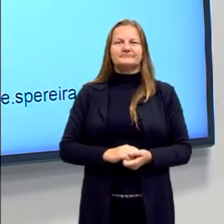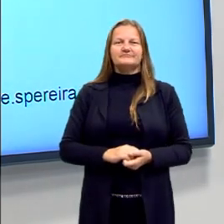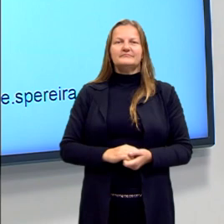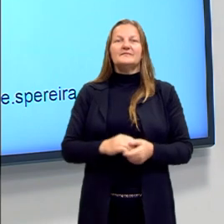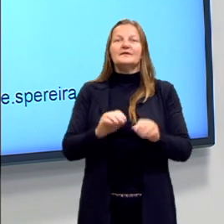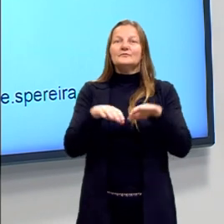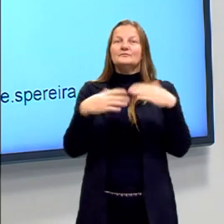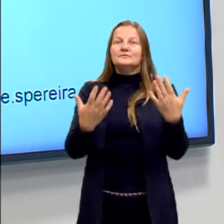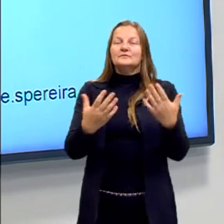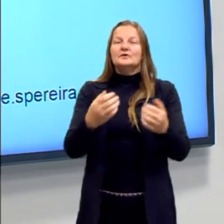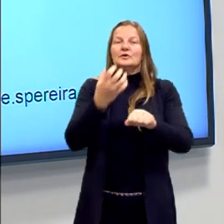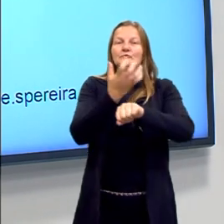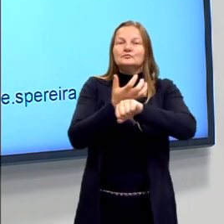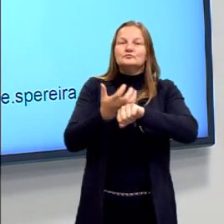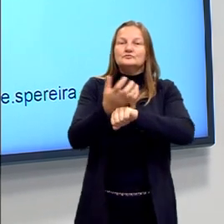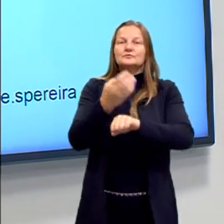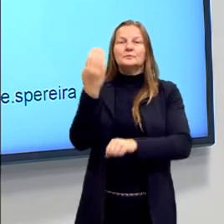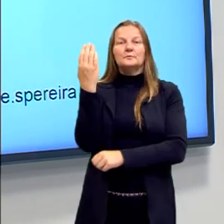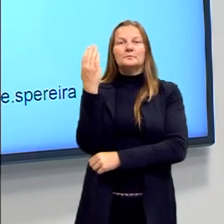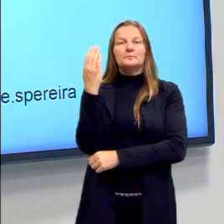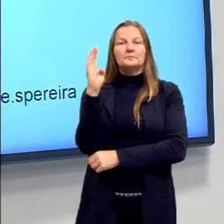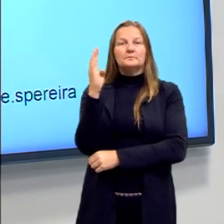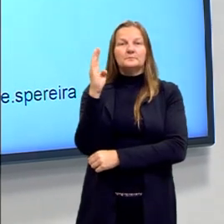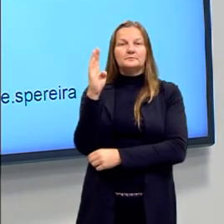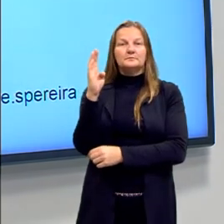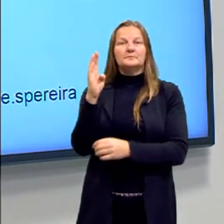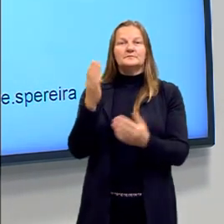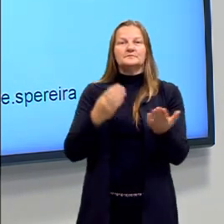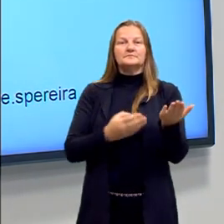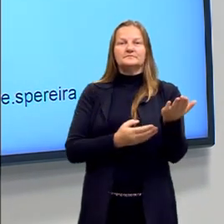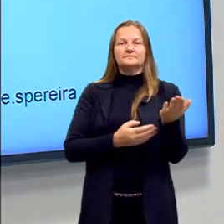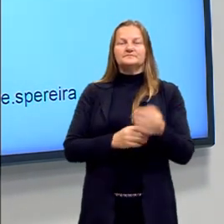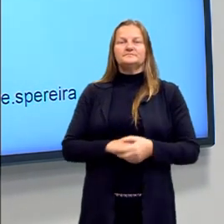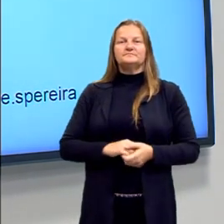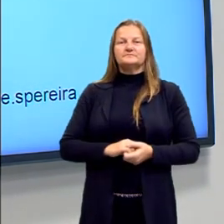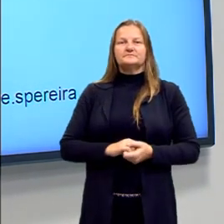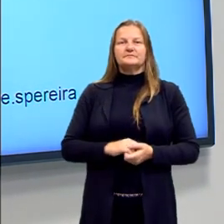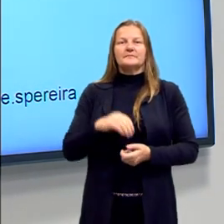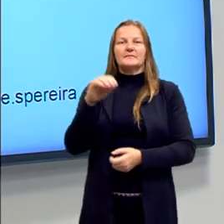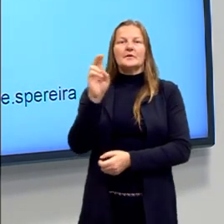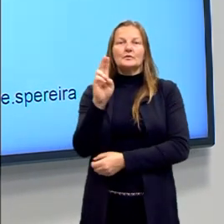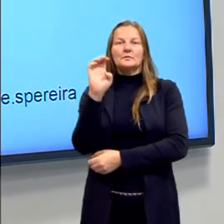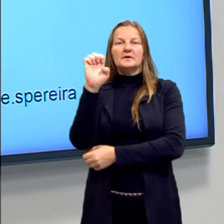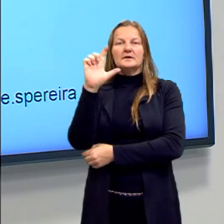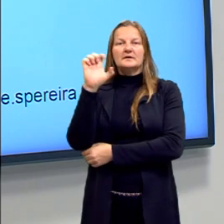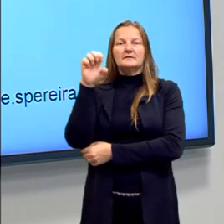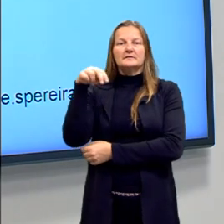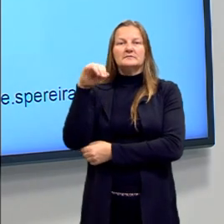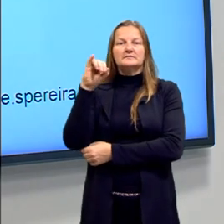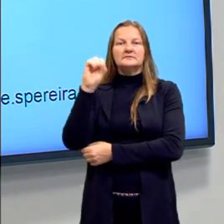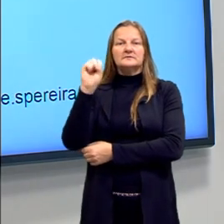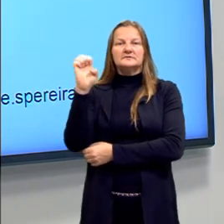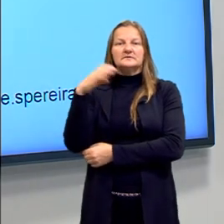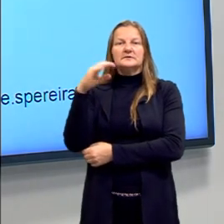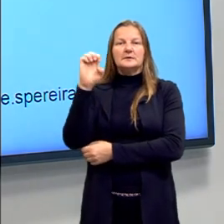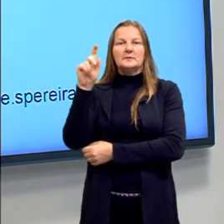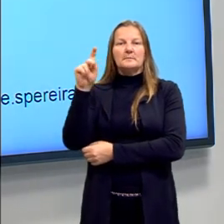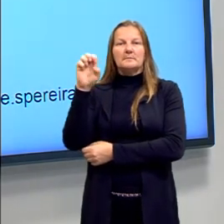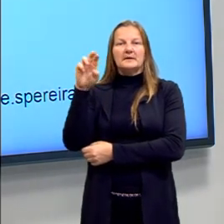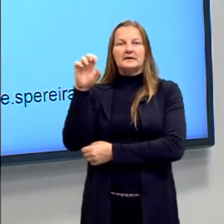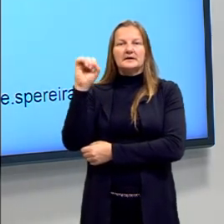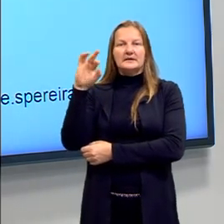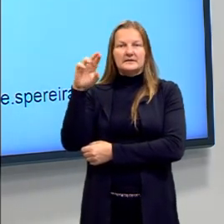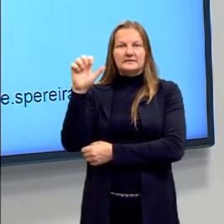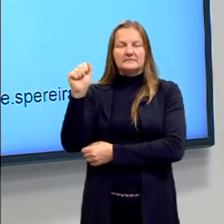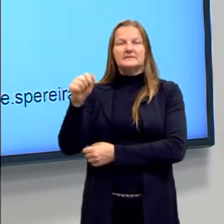Então, a componente curricular de hoje que nós vamos ver é Biologia. O meu nome é Elenise Pereira, sou uma mulher negra,